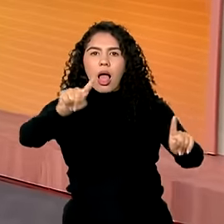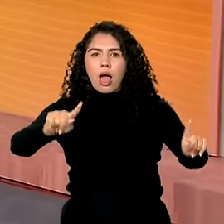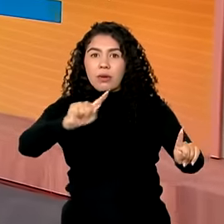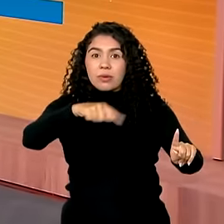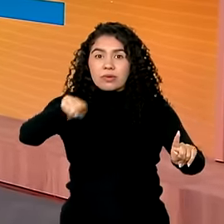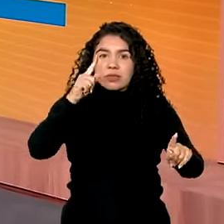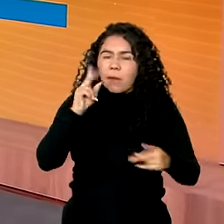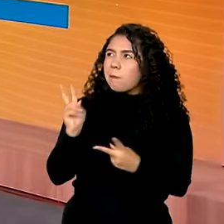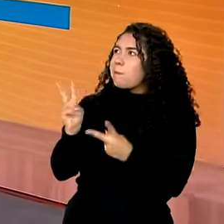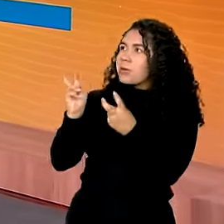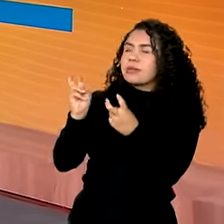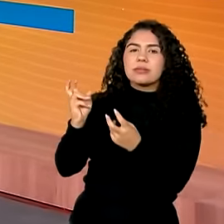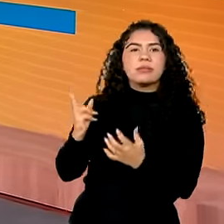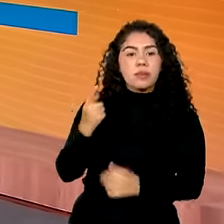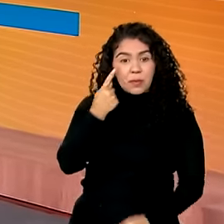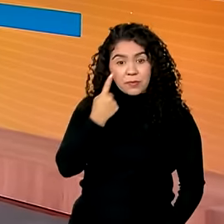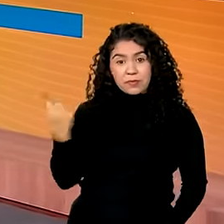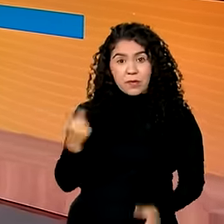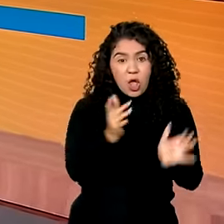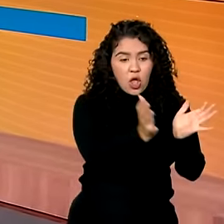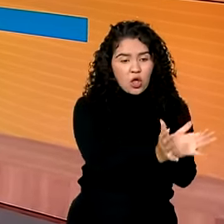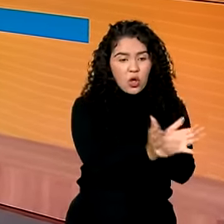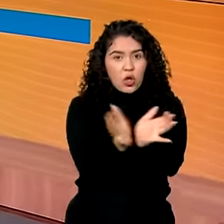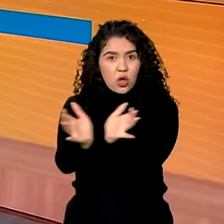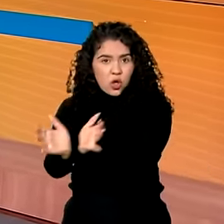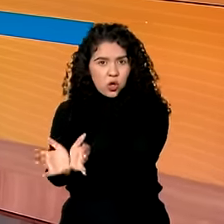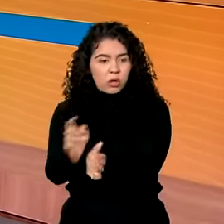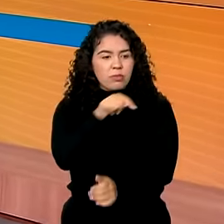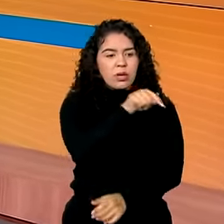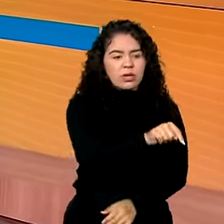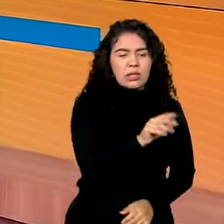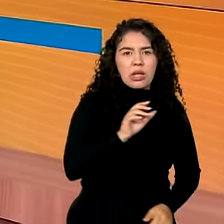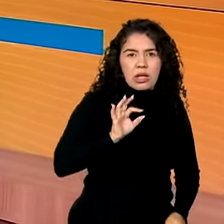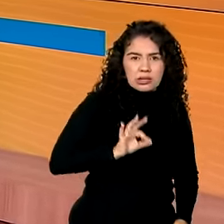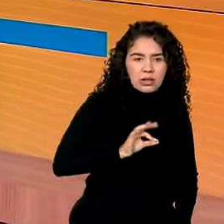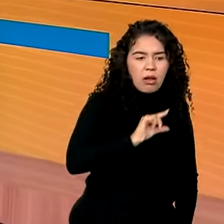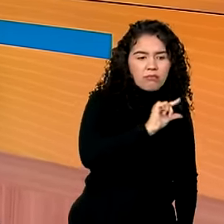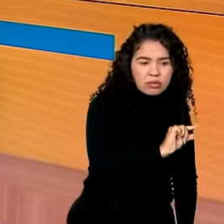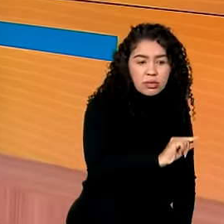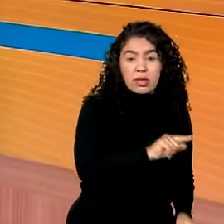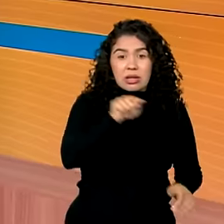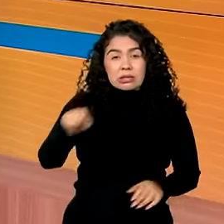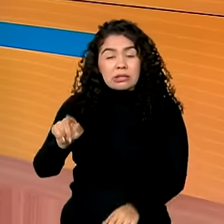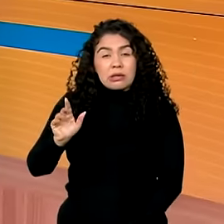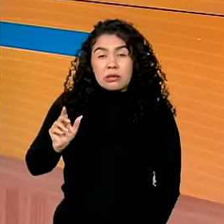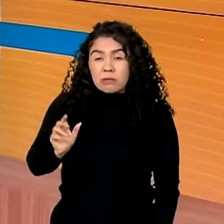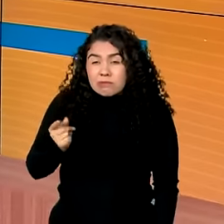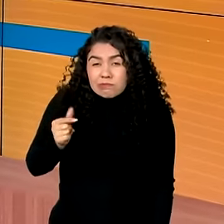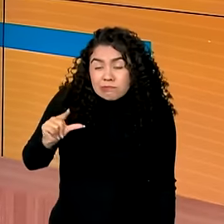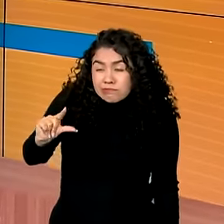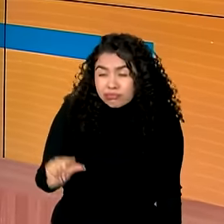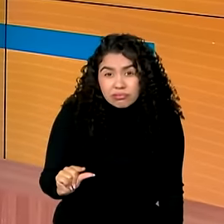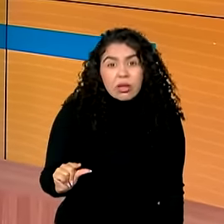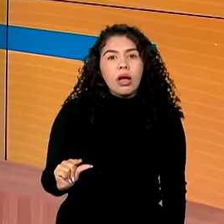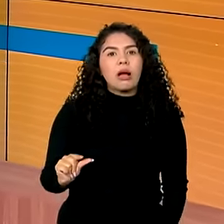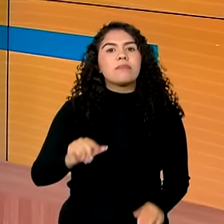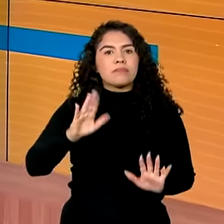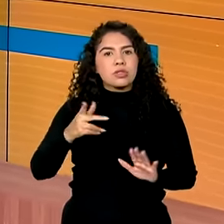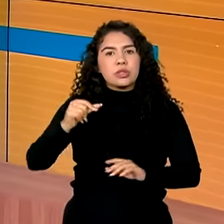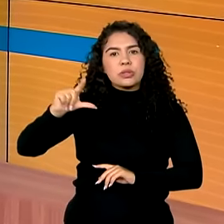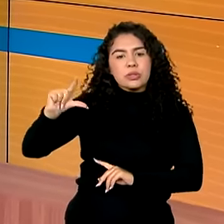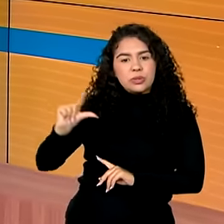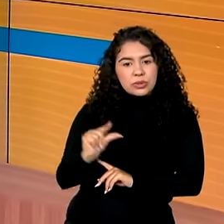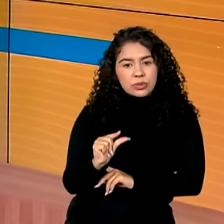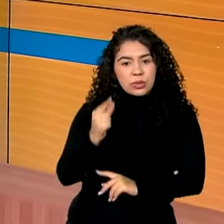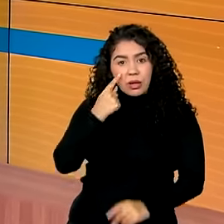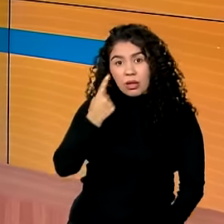percebe que nesses dois grupos de renda muito baixa e de renda baixa, a inflação foi caindo desde maio, chegando a 0